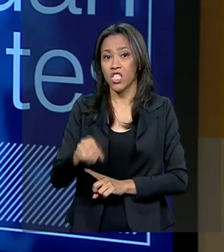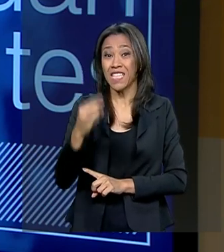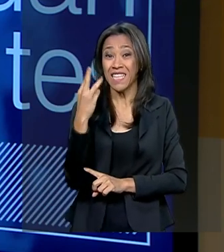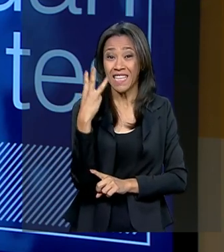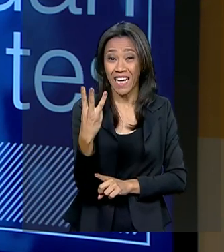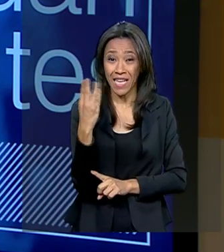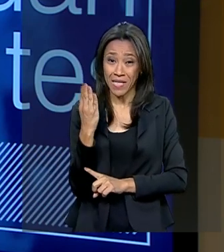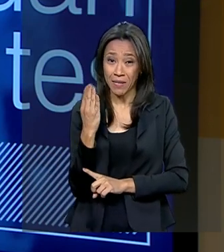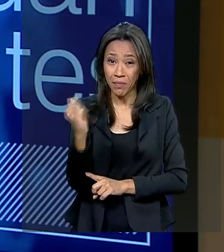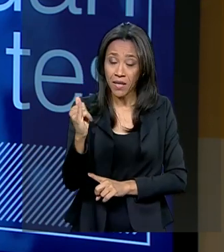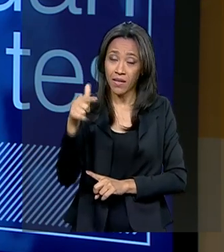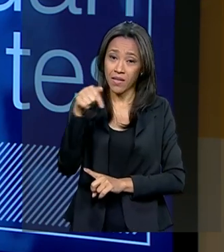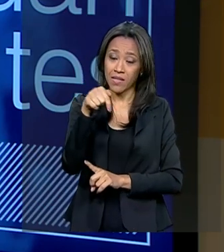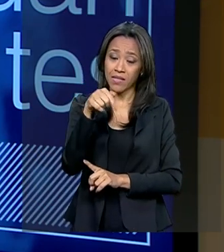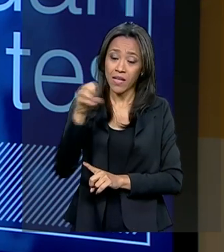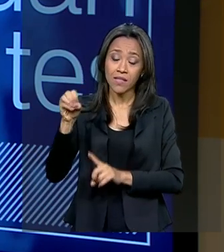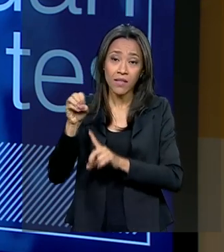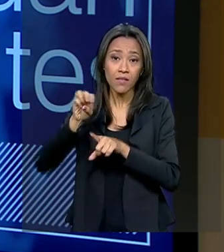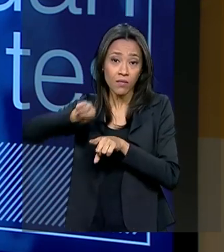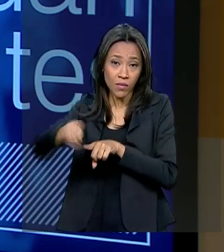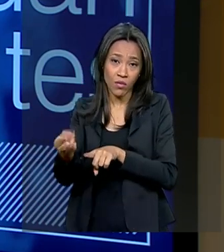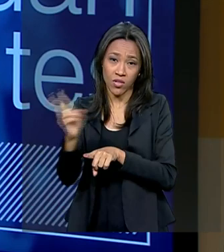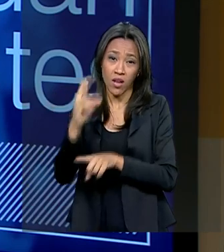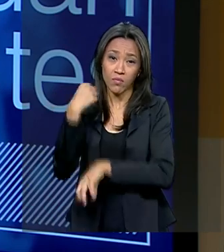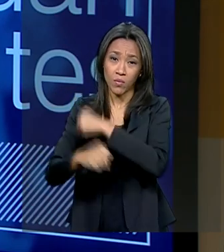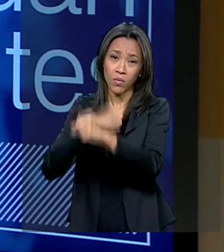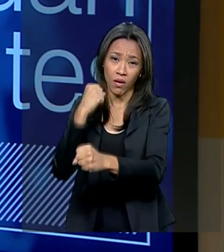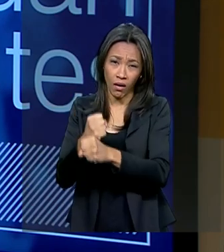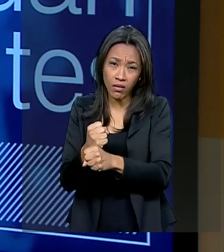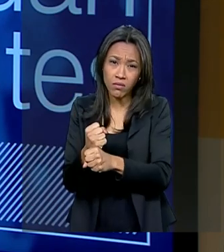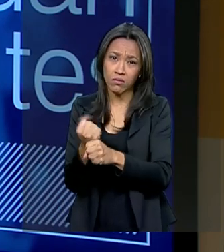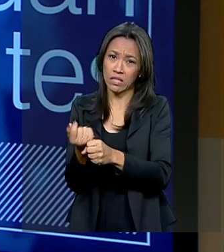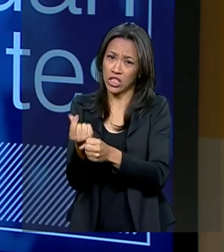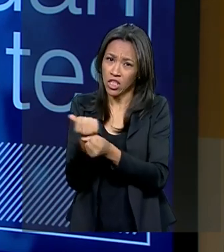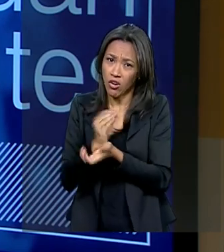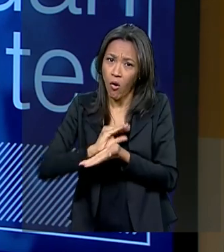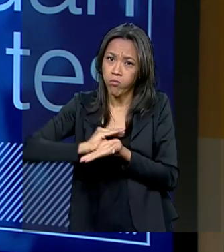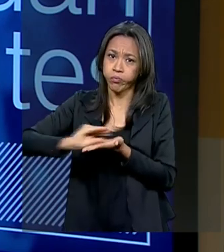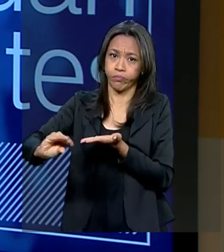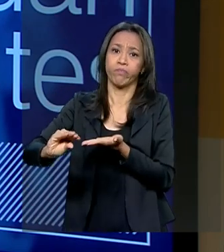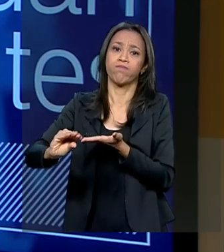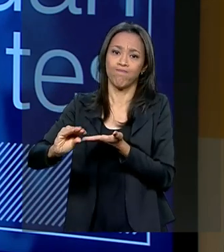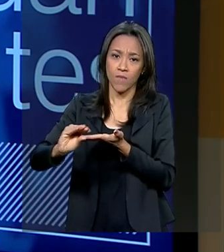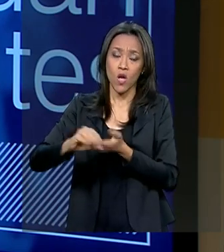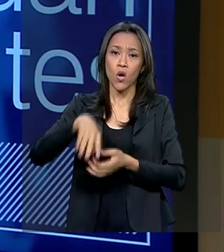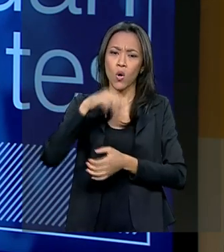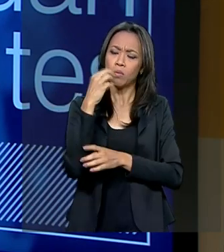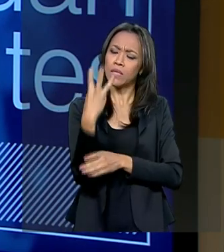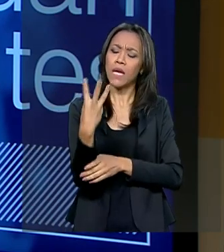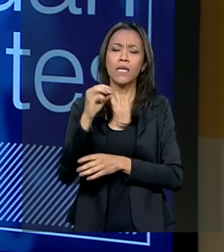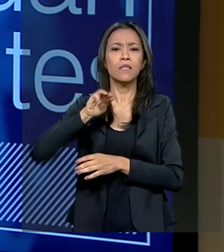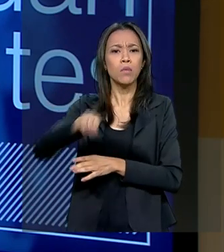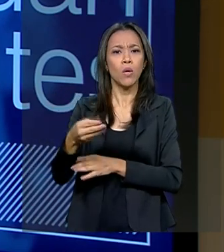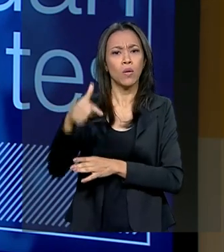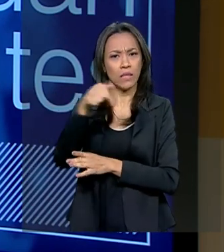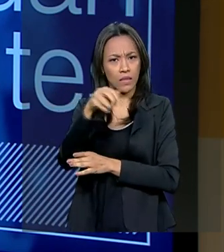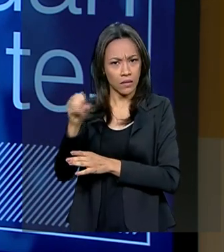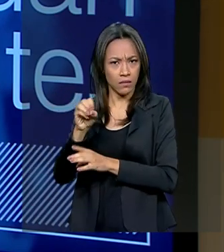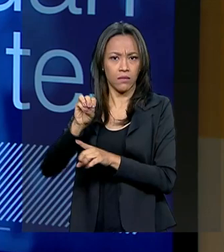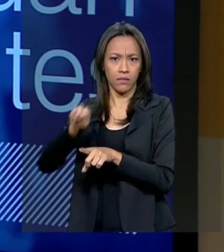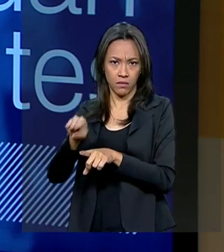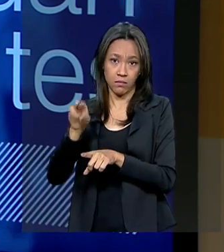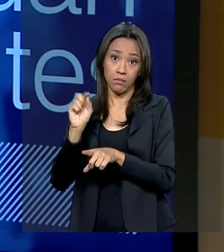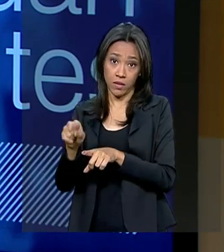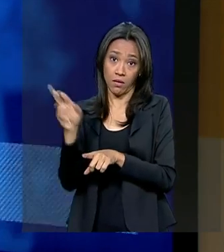bilhões e 700 milhões de reais por ano de custeio. Com 3 bilhões e 700 mil reais por ano de